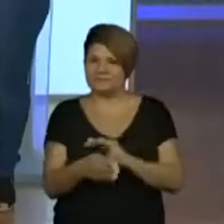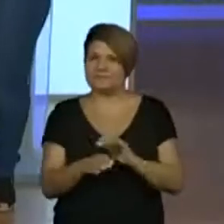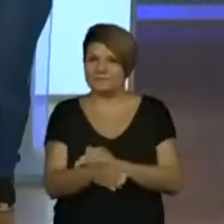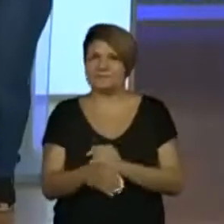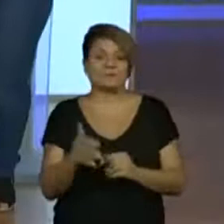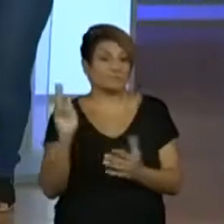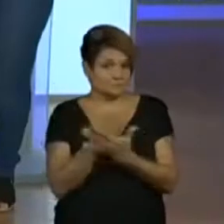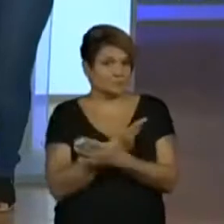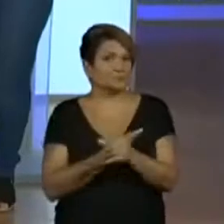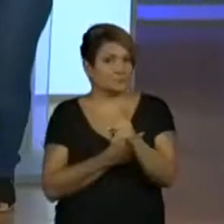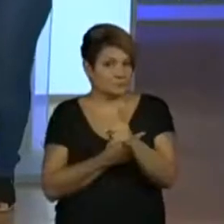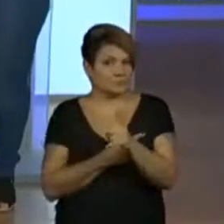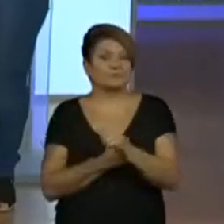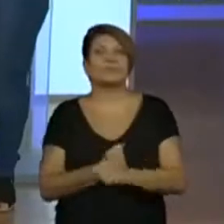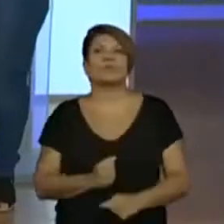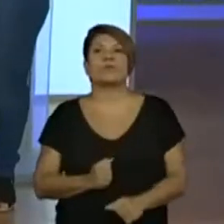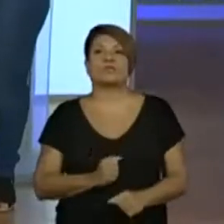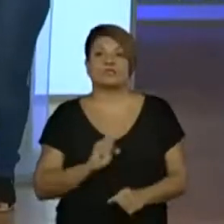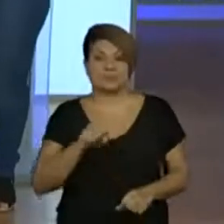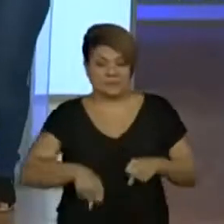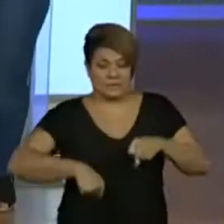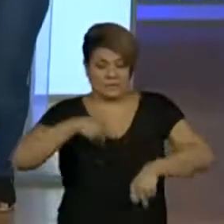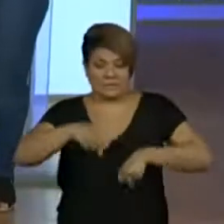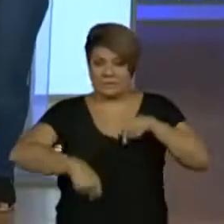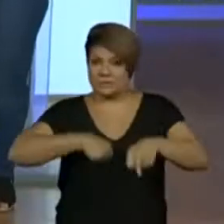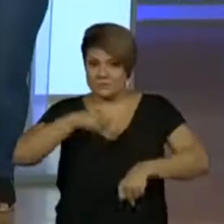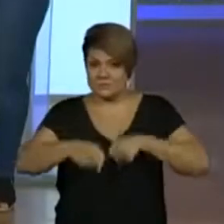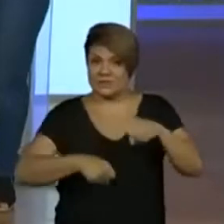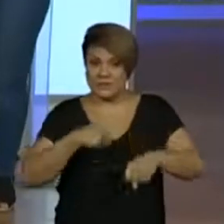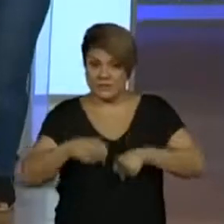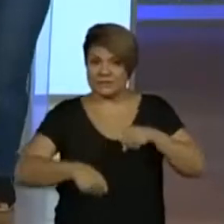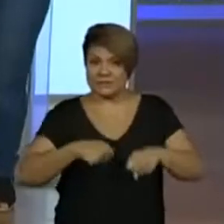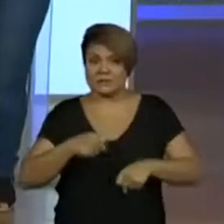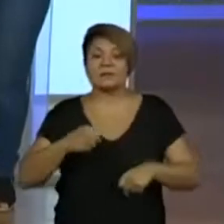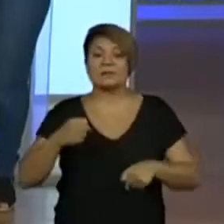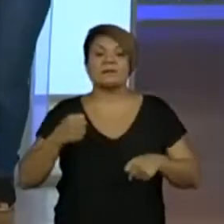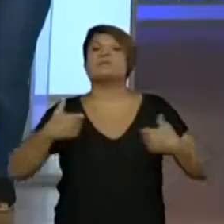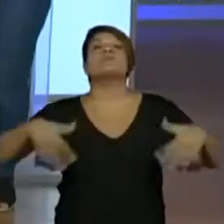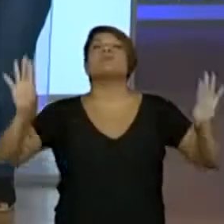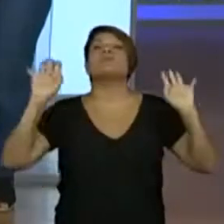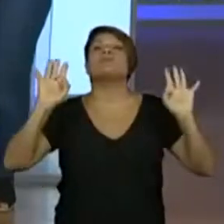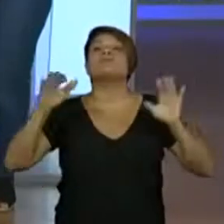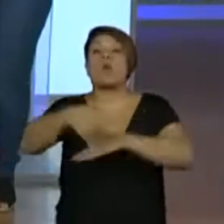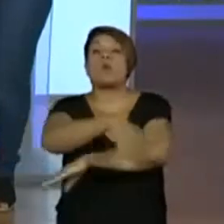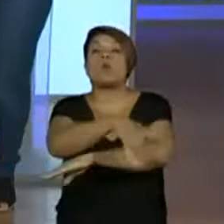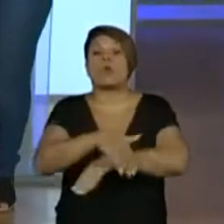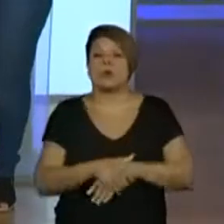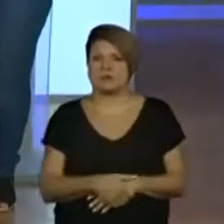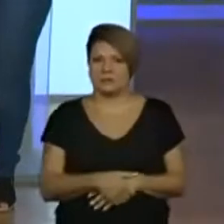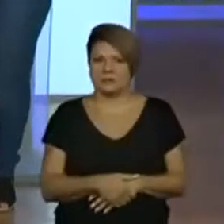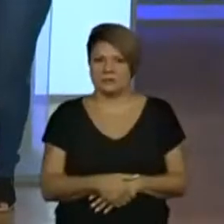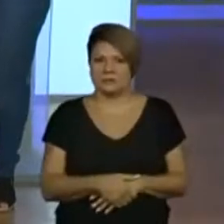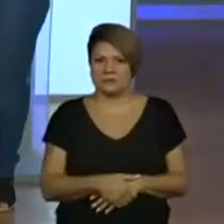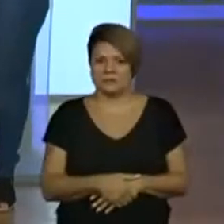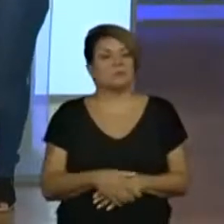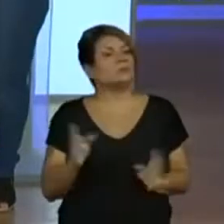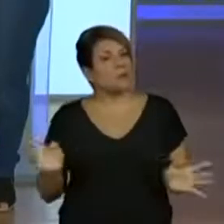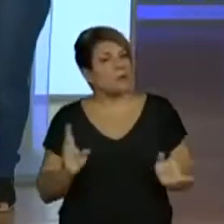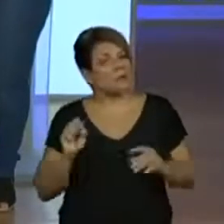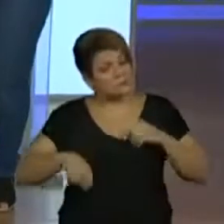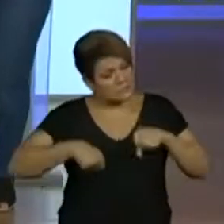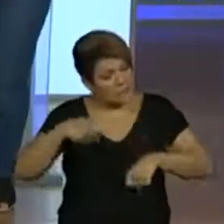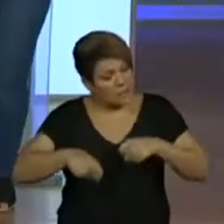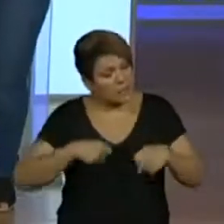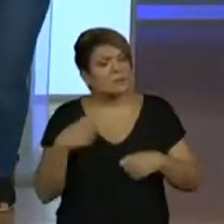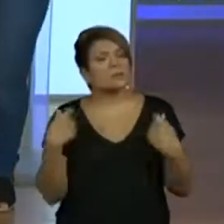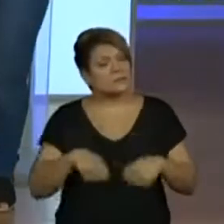hábito errado, né? De andar de bicicleta sem a proteção também. Exatamente. Mesmo a bicicleta que a gente está ali acostumado, é importante usar o